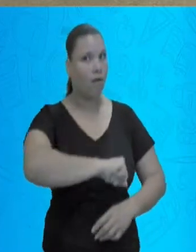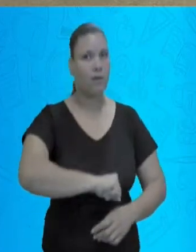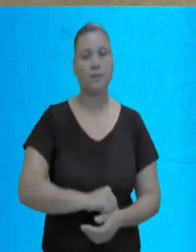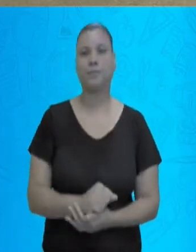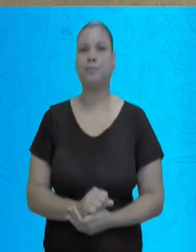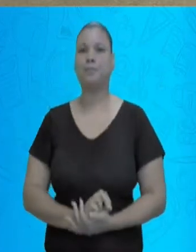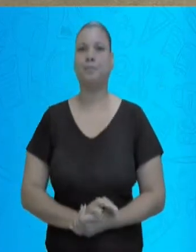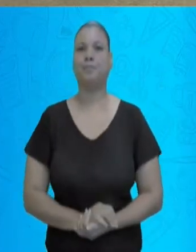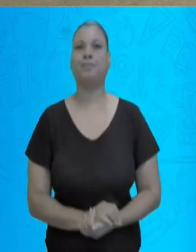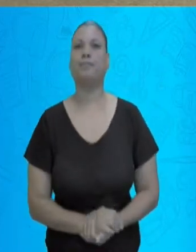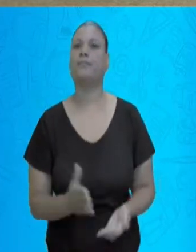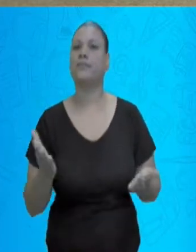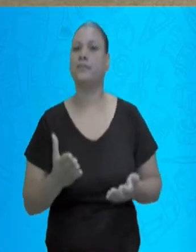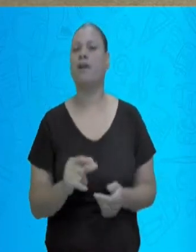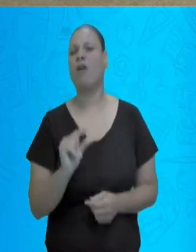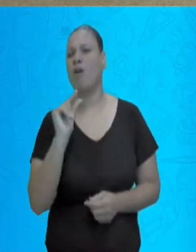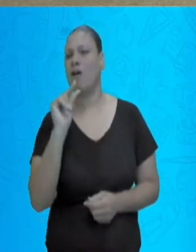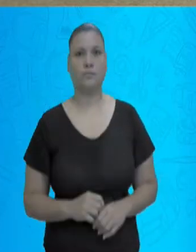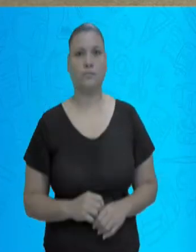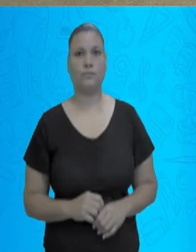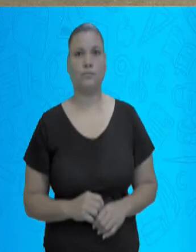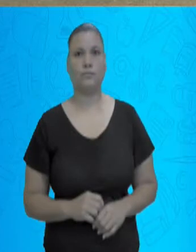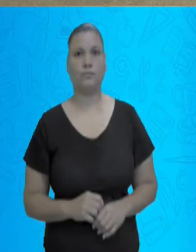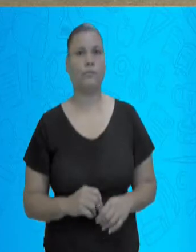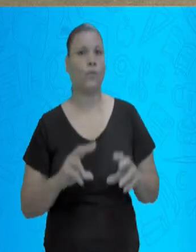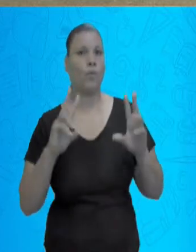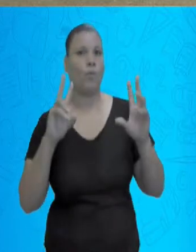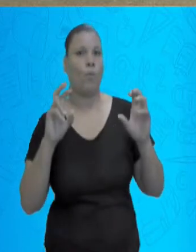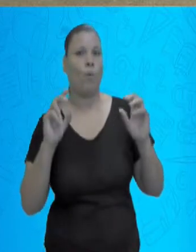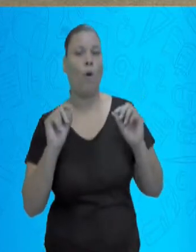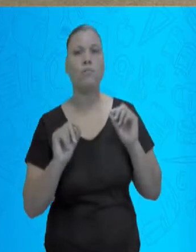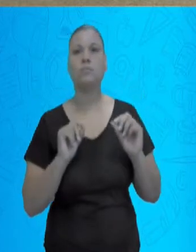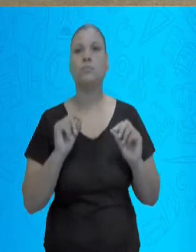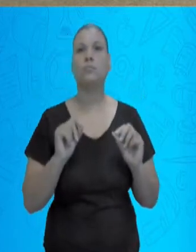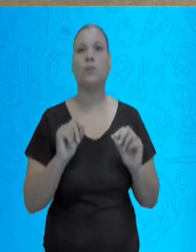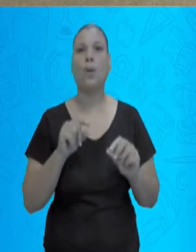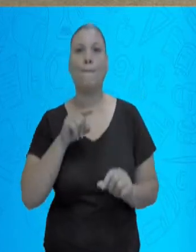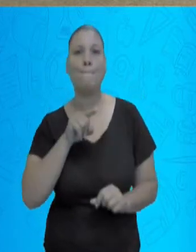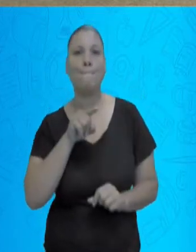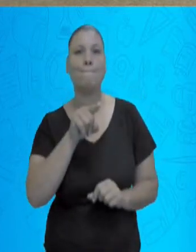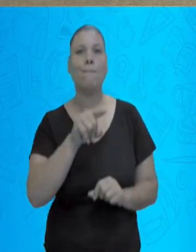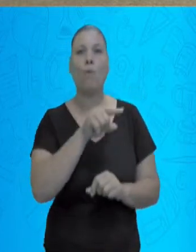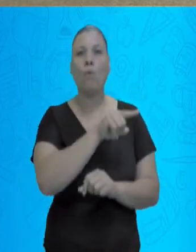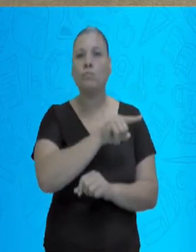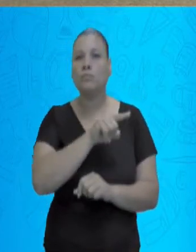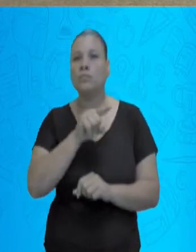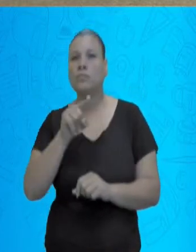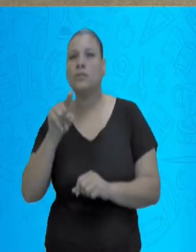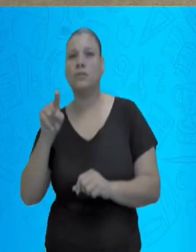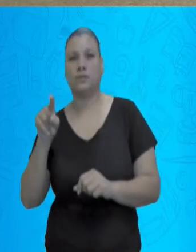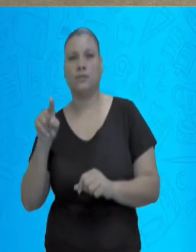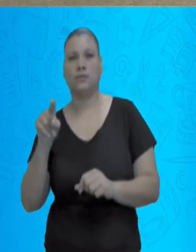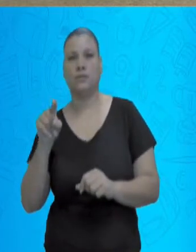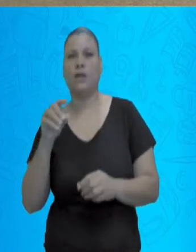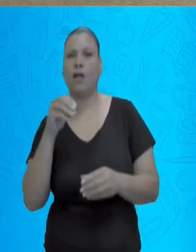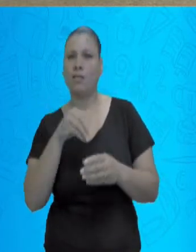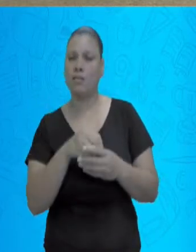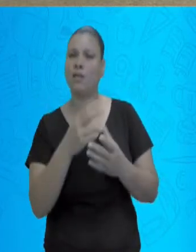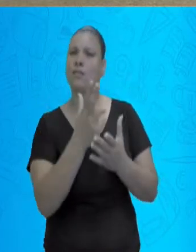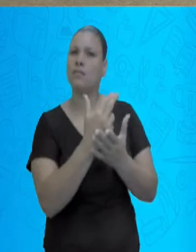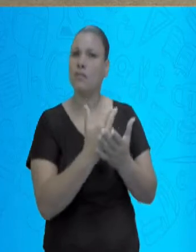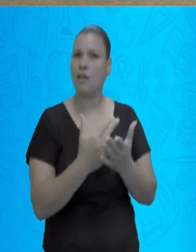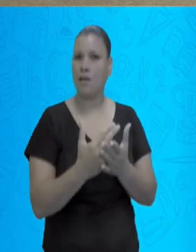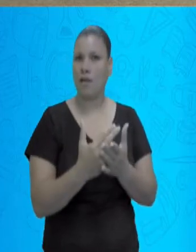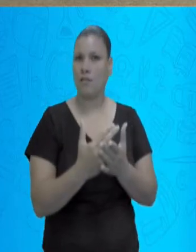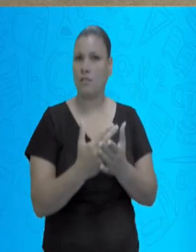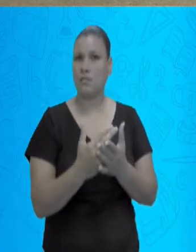Brincadeiras à parte, vamos aprender. Então, é o seguinte, vamos falar dos elementos de artes